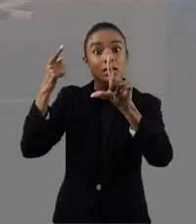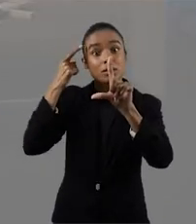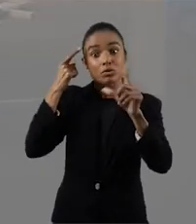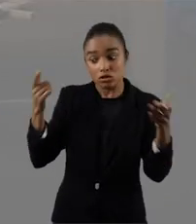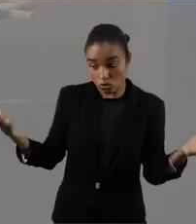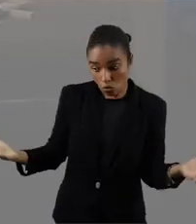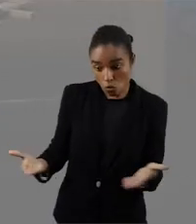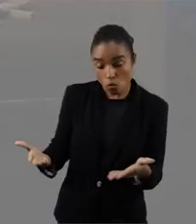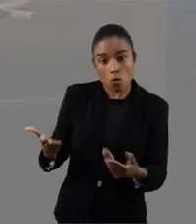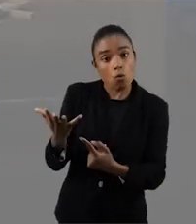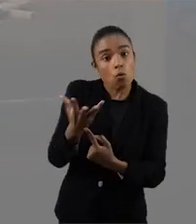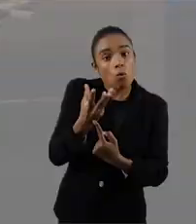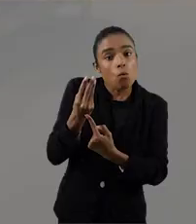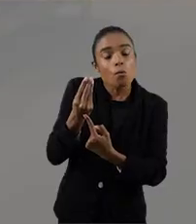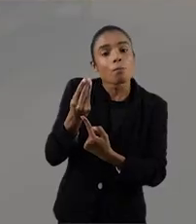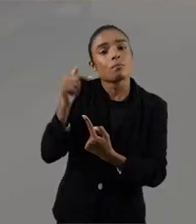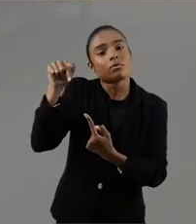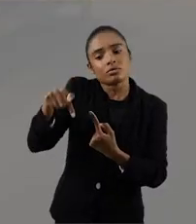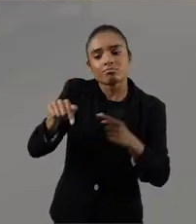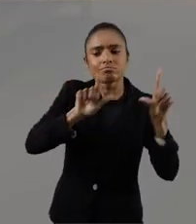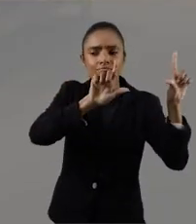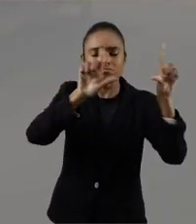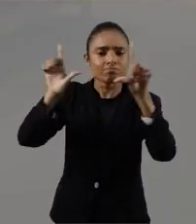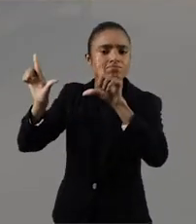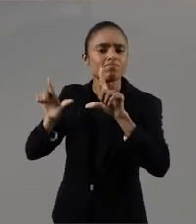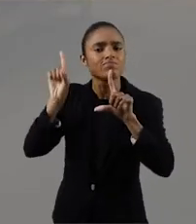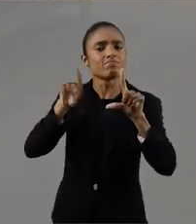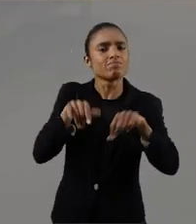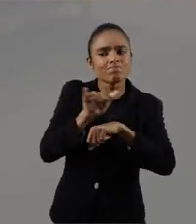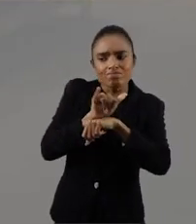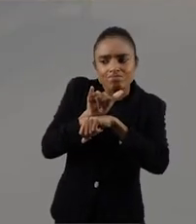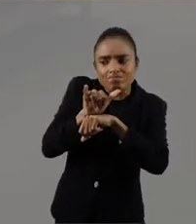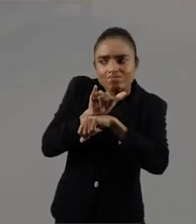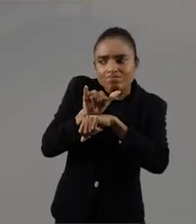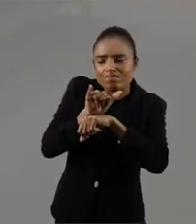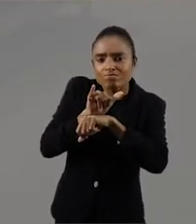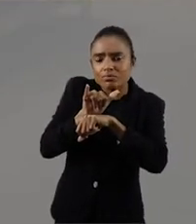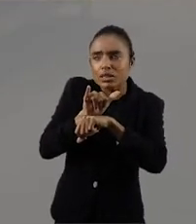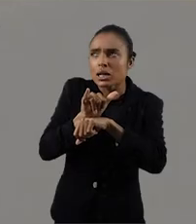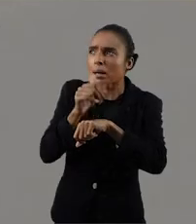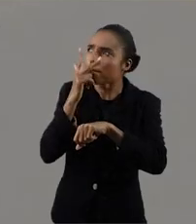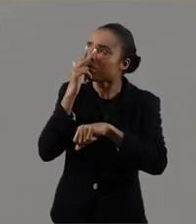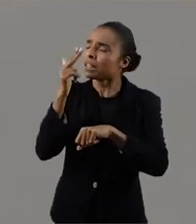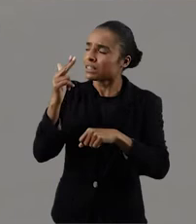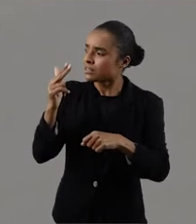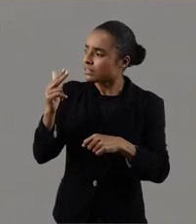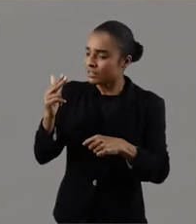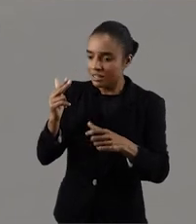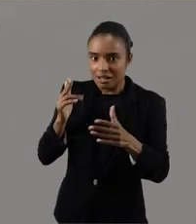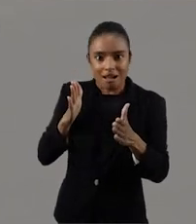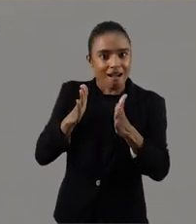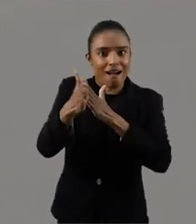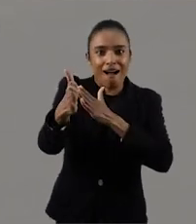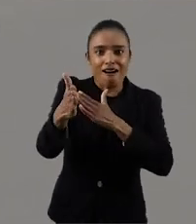nessa contemporaneidade, também nos oferece um arcabouço de estratégias de fuga. Então, em muitos trabalhos a gente pode